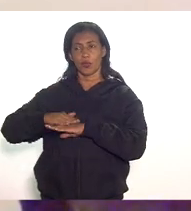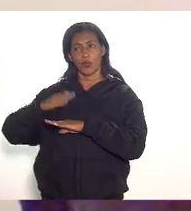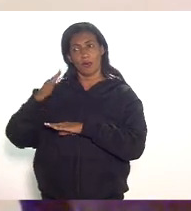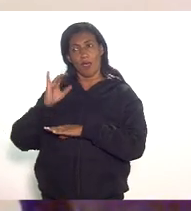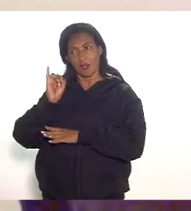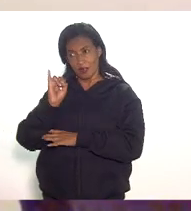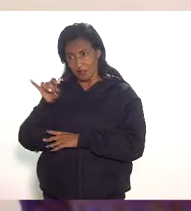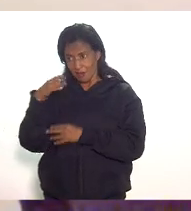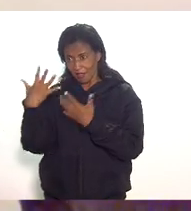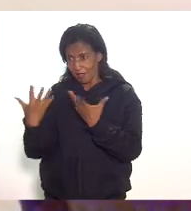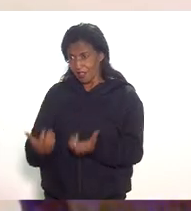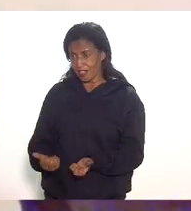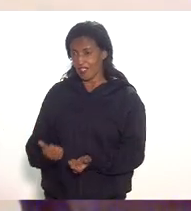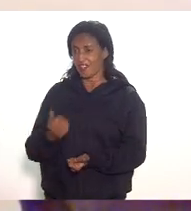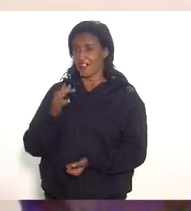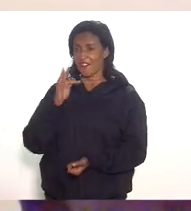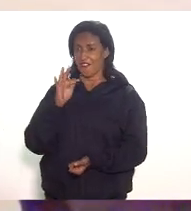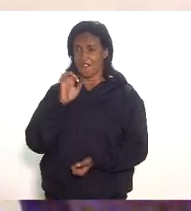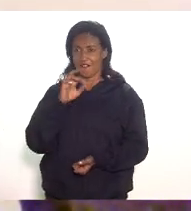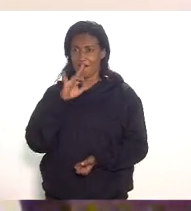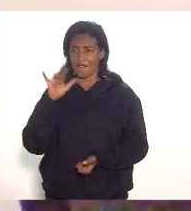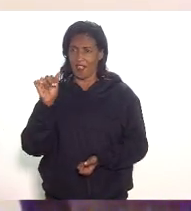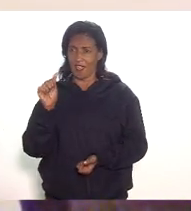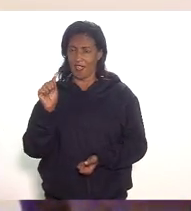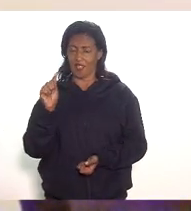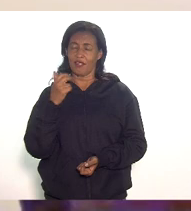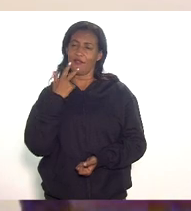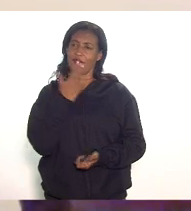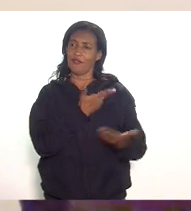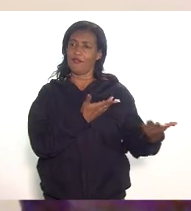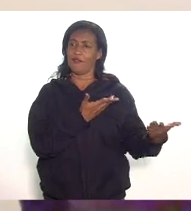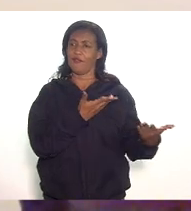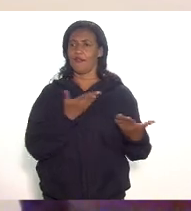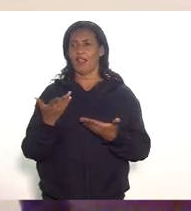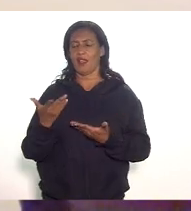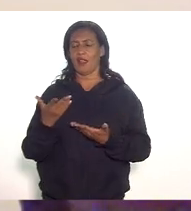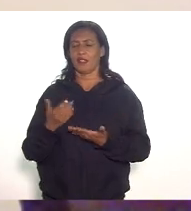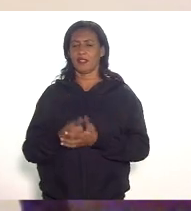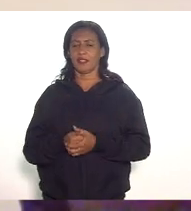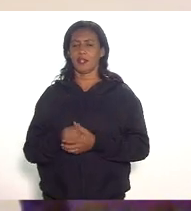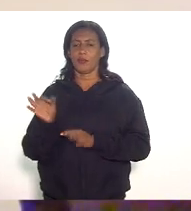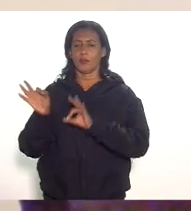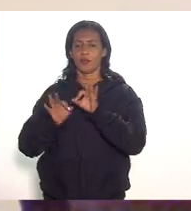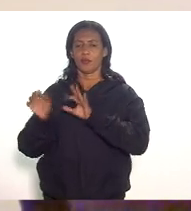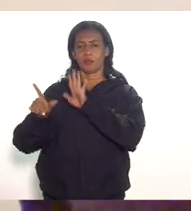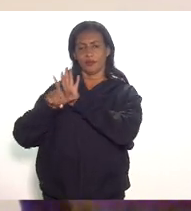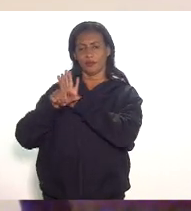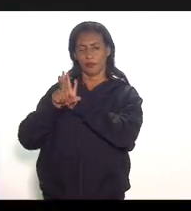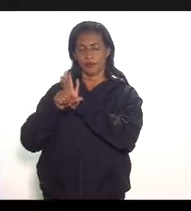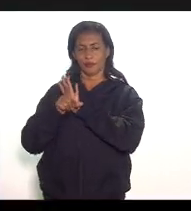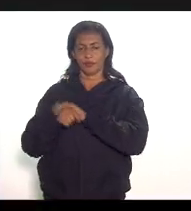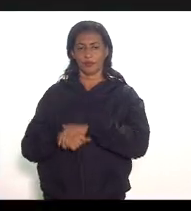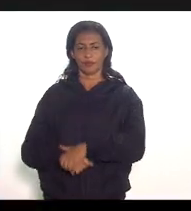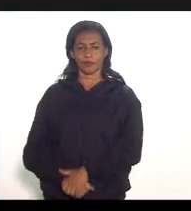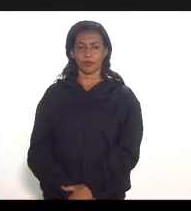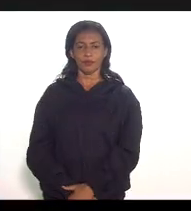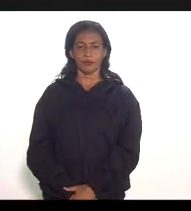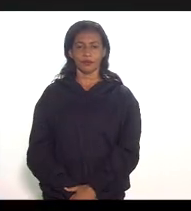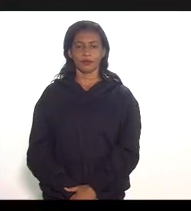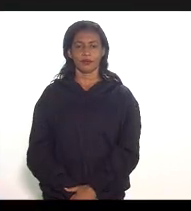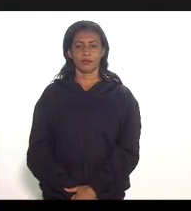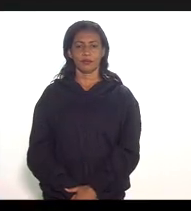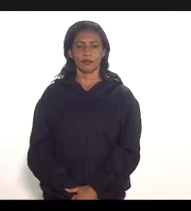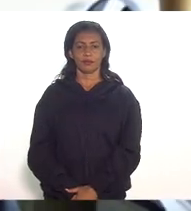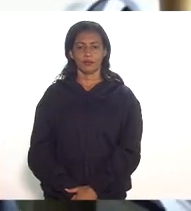gostaria que Ferrari falasse especificamente sobre as as questões do projeto de lei em si doutora Karen